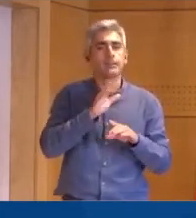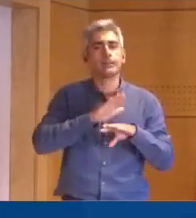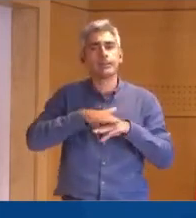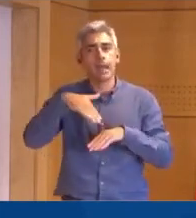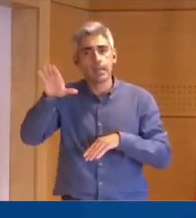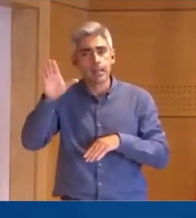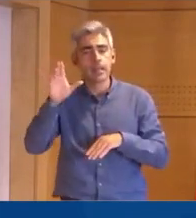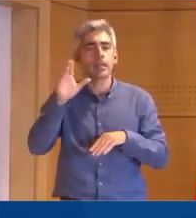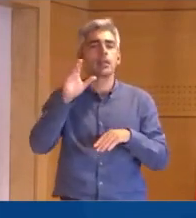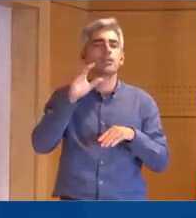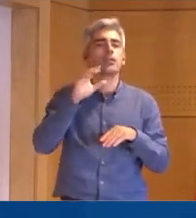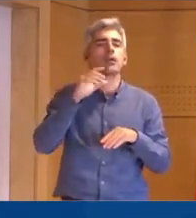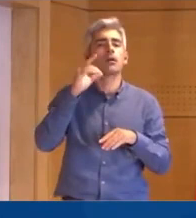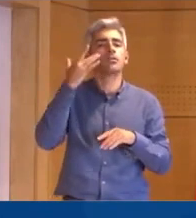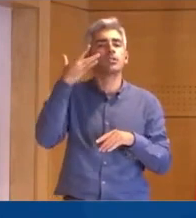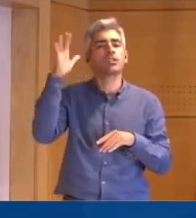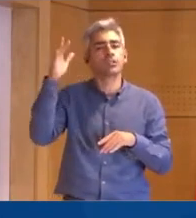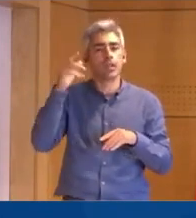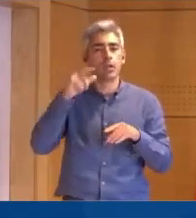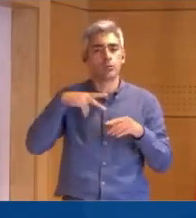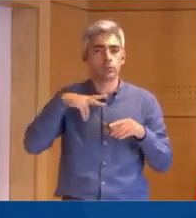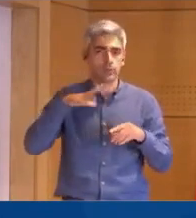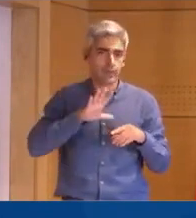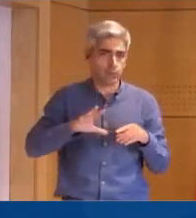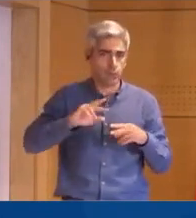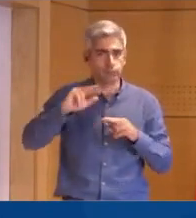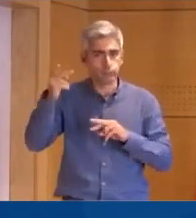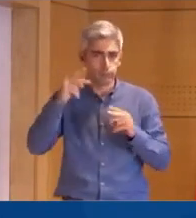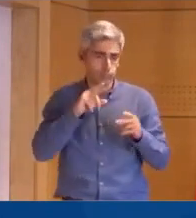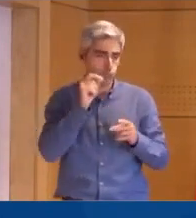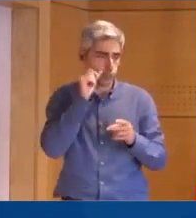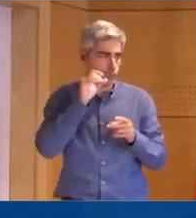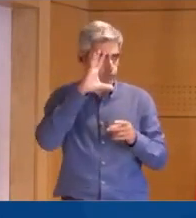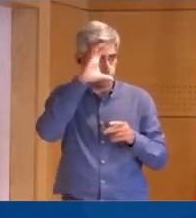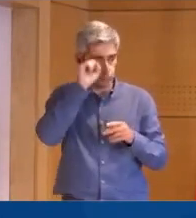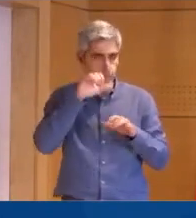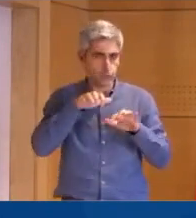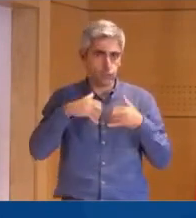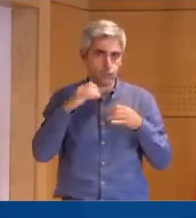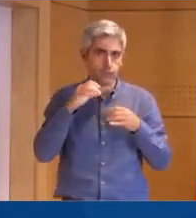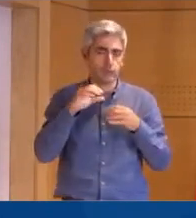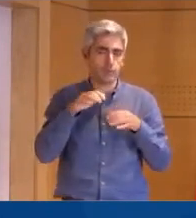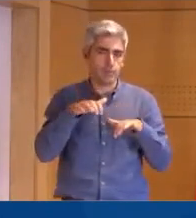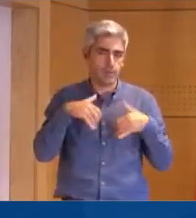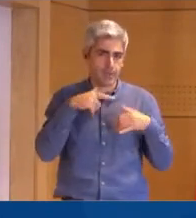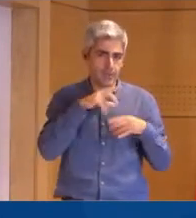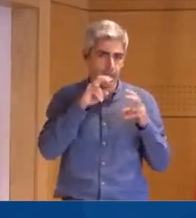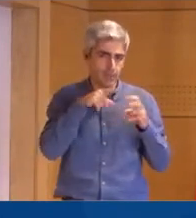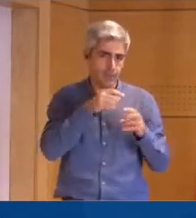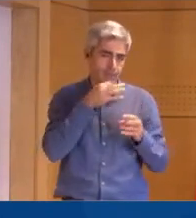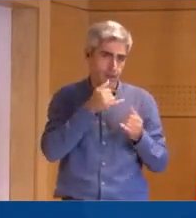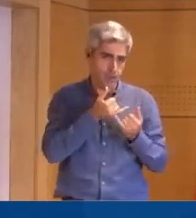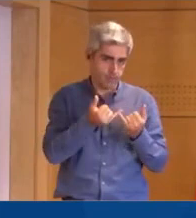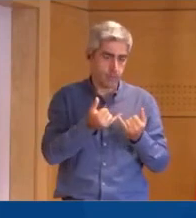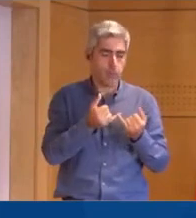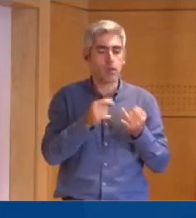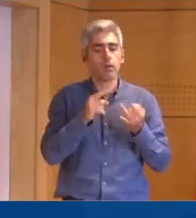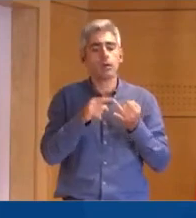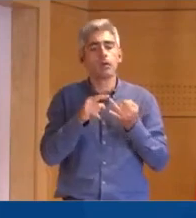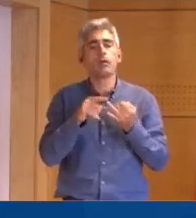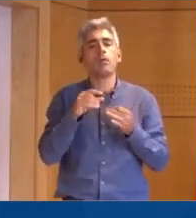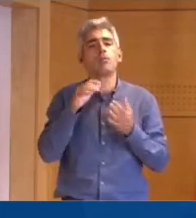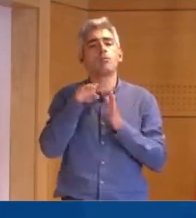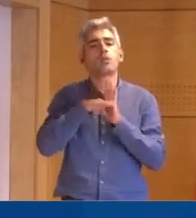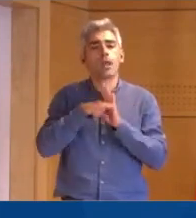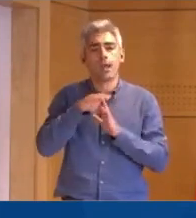nacional, que a Sra. Ministra Adjunta e dos Assuntos Parlamentares apresentará em maior detalhe. Em linha com o programa do 23º Governo Constitucional,